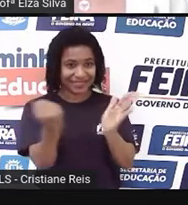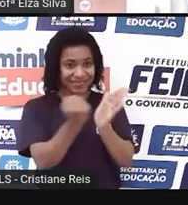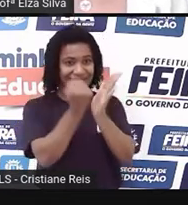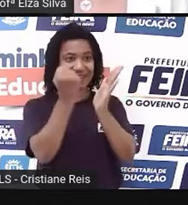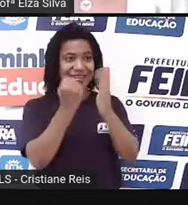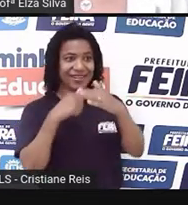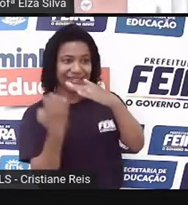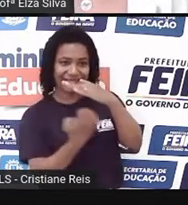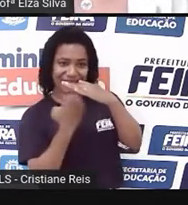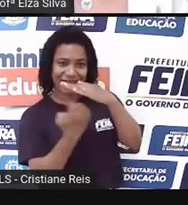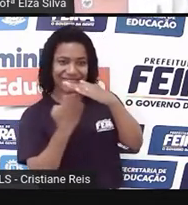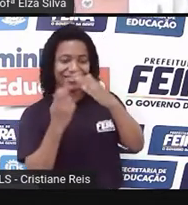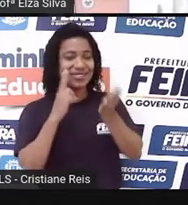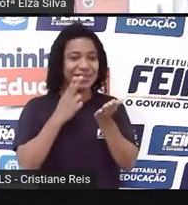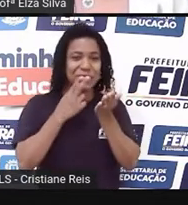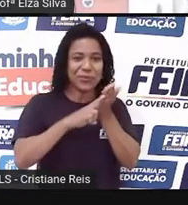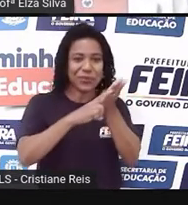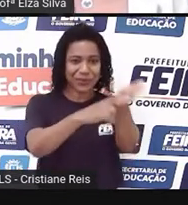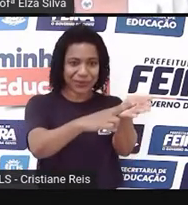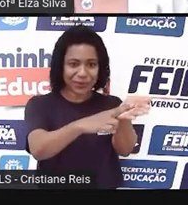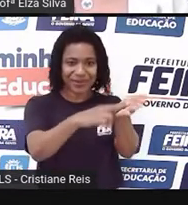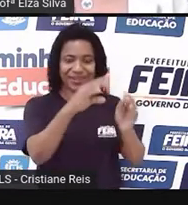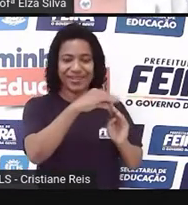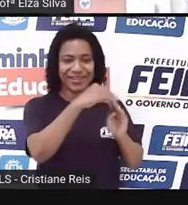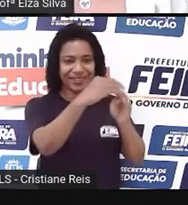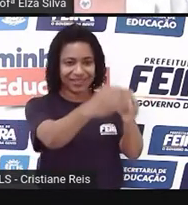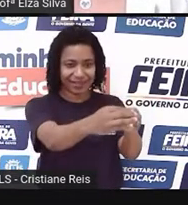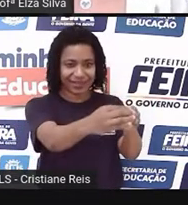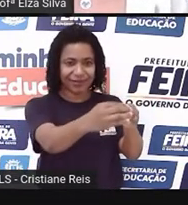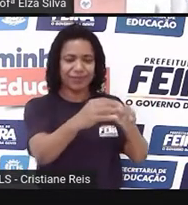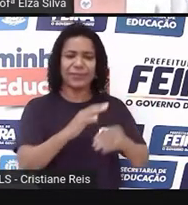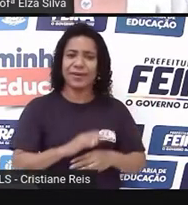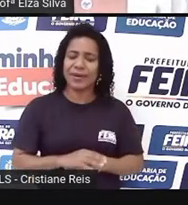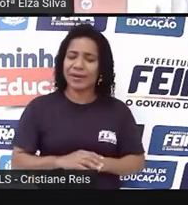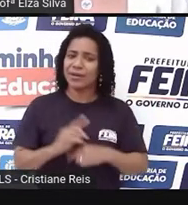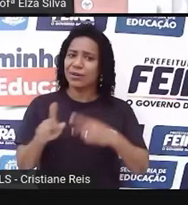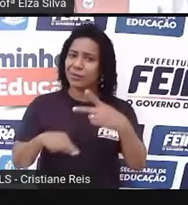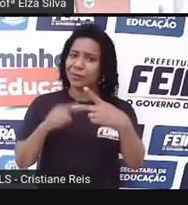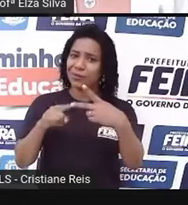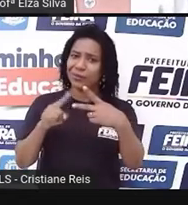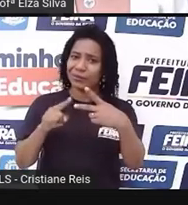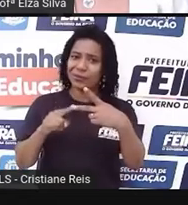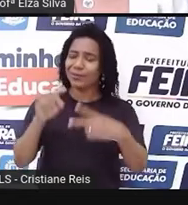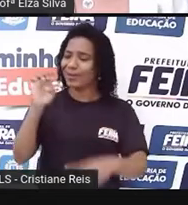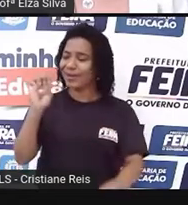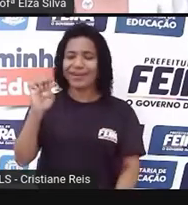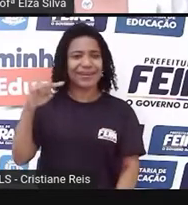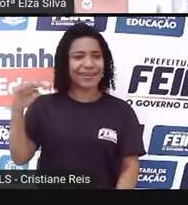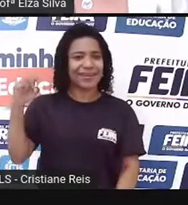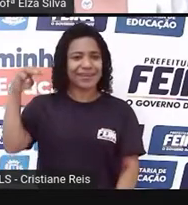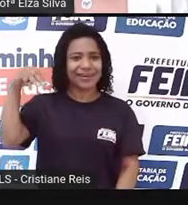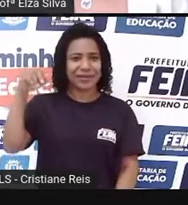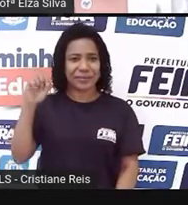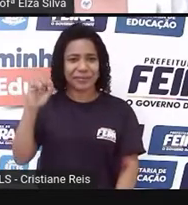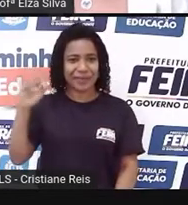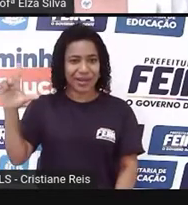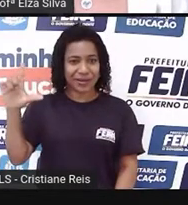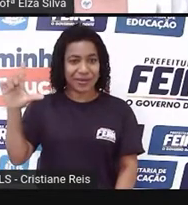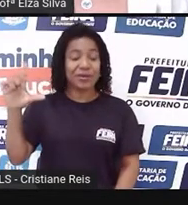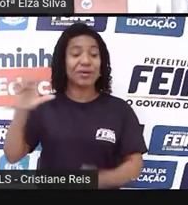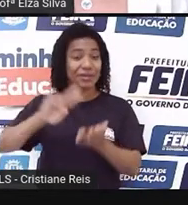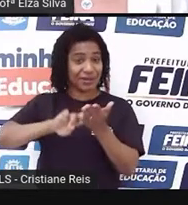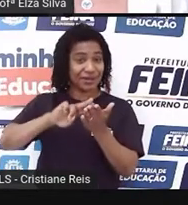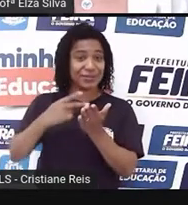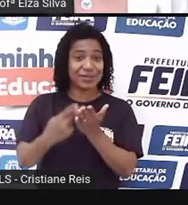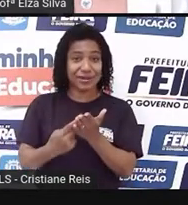correios. Quanto ao e-mail, que na verdade é uma abreviatura da expressão em inglês, electronic